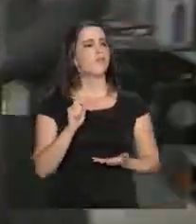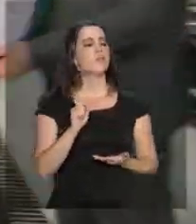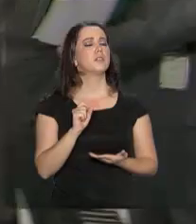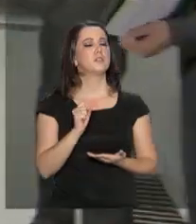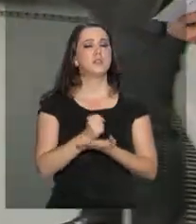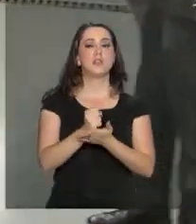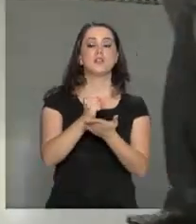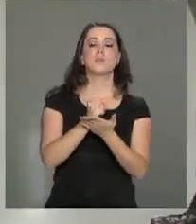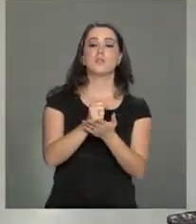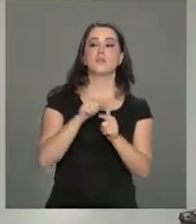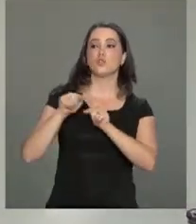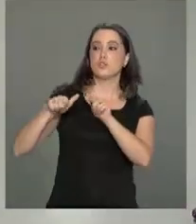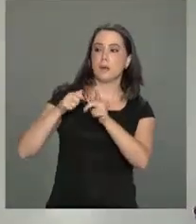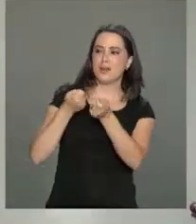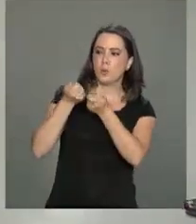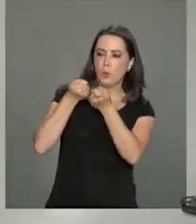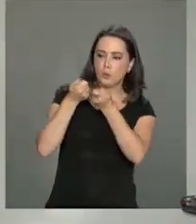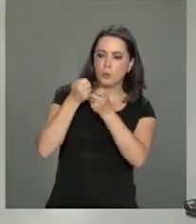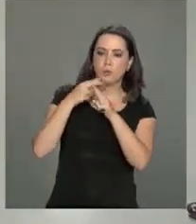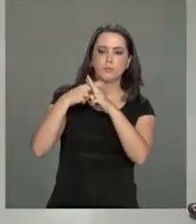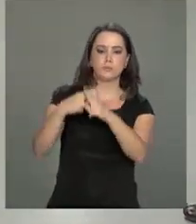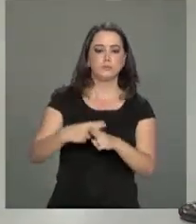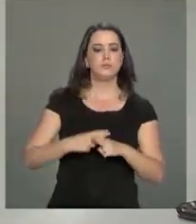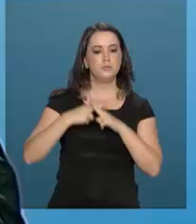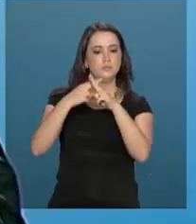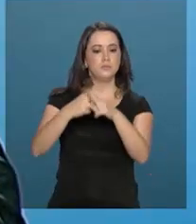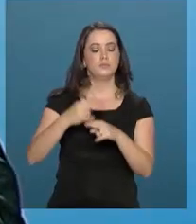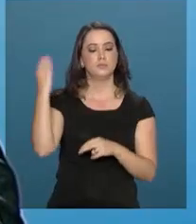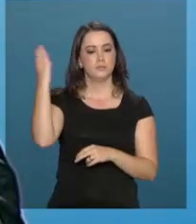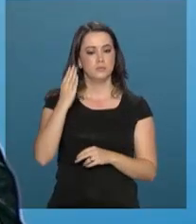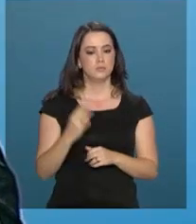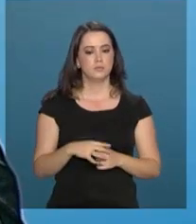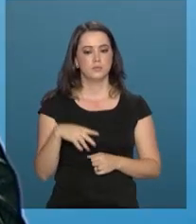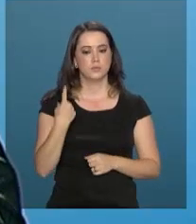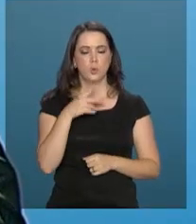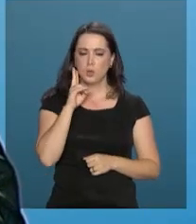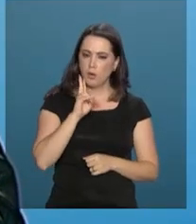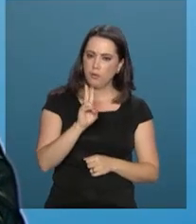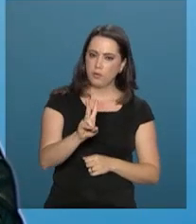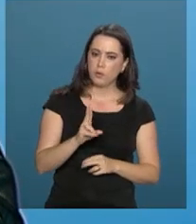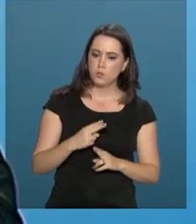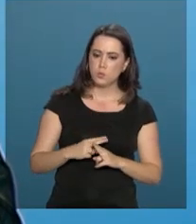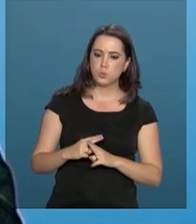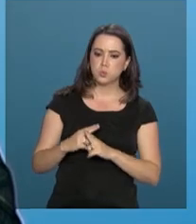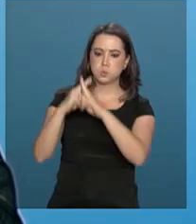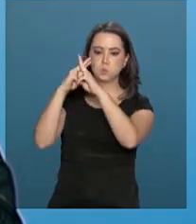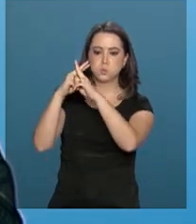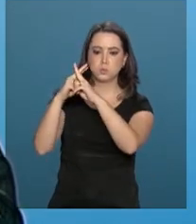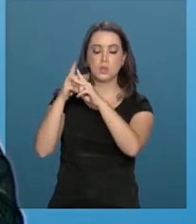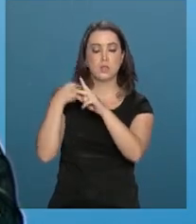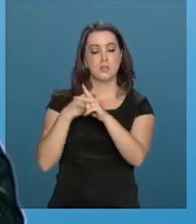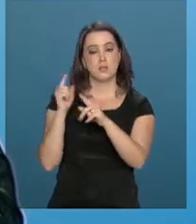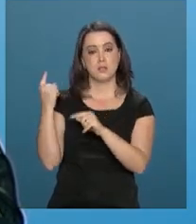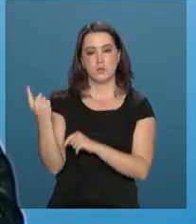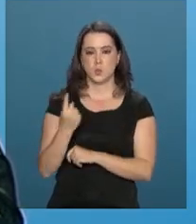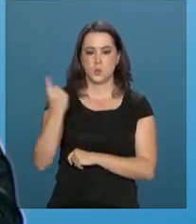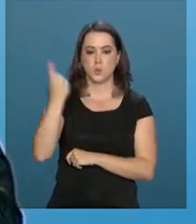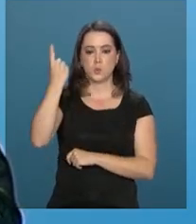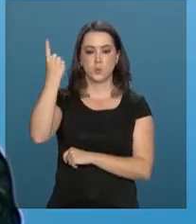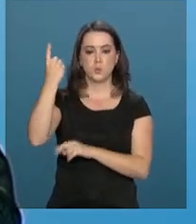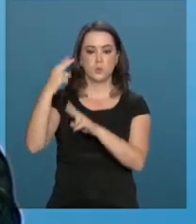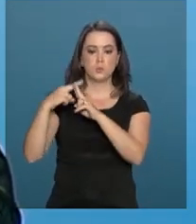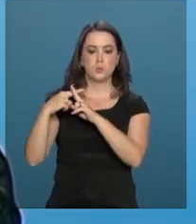operar e monitorar o satélite brasileiro. Quando eu assisti ao lançamento do satélite geoestacionário,